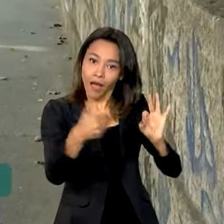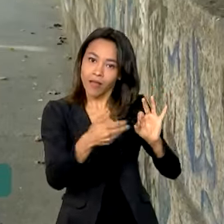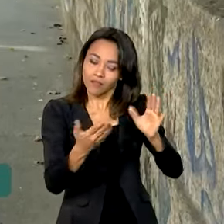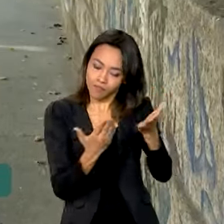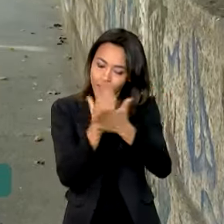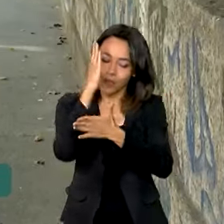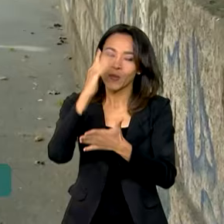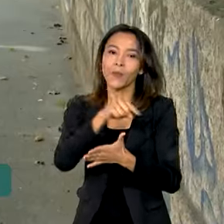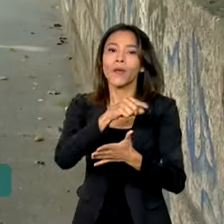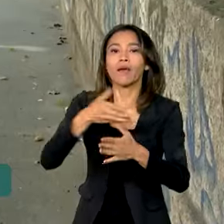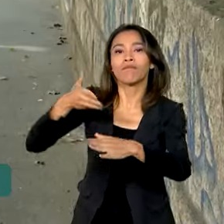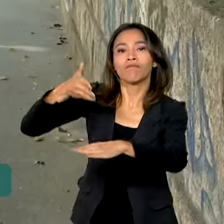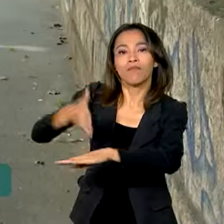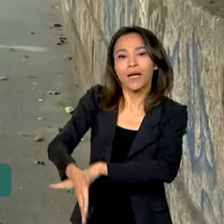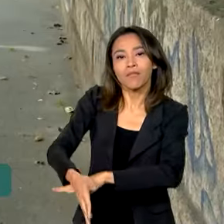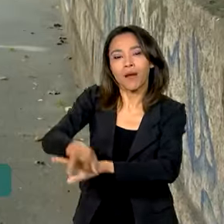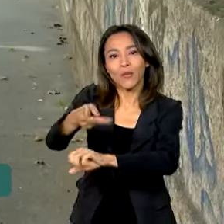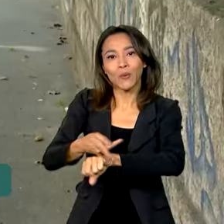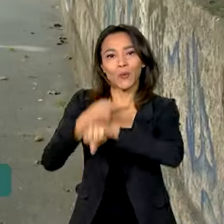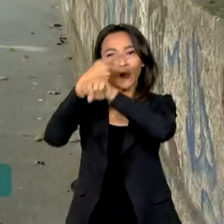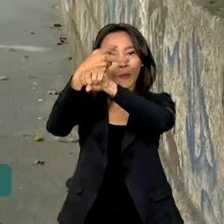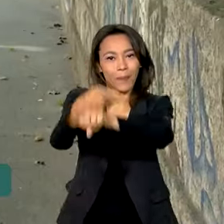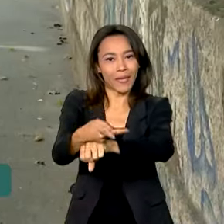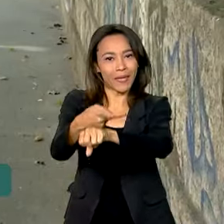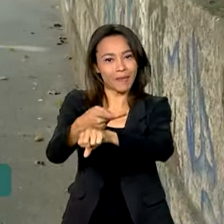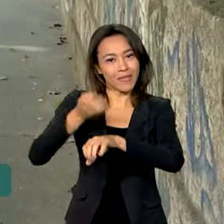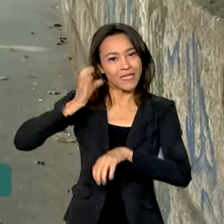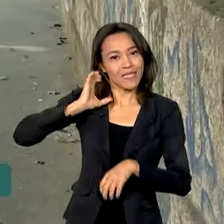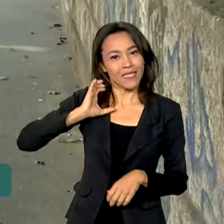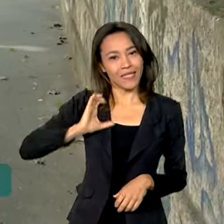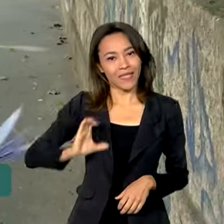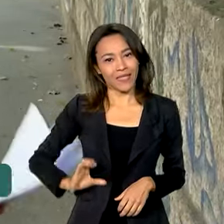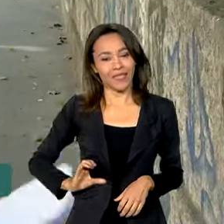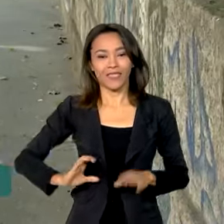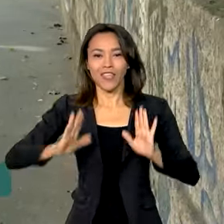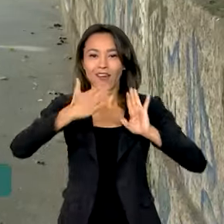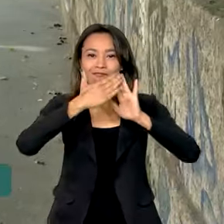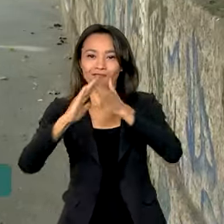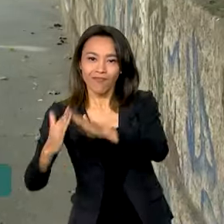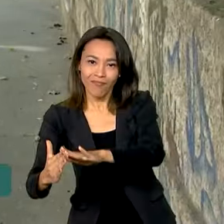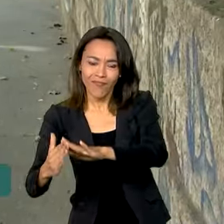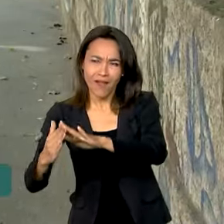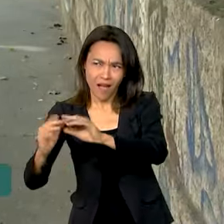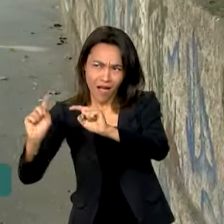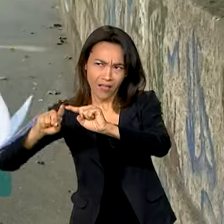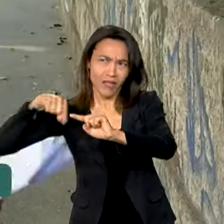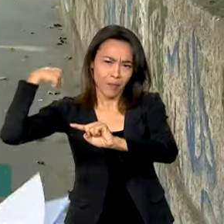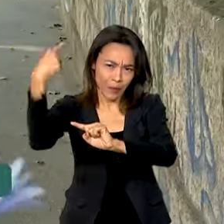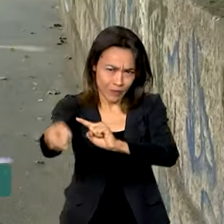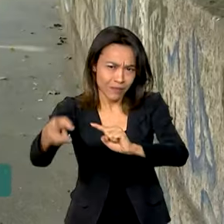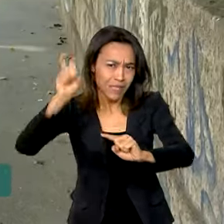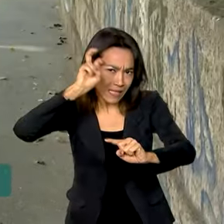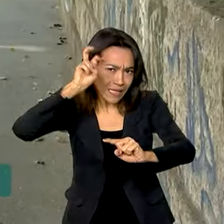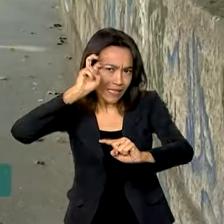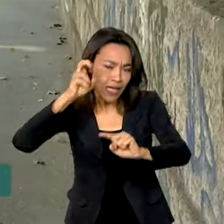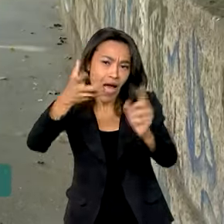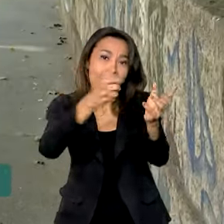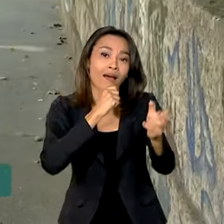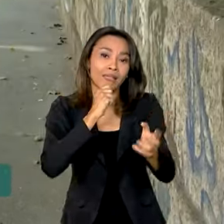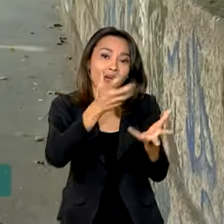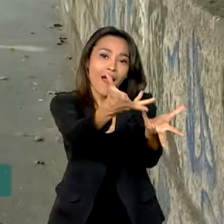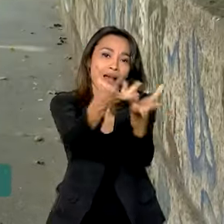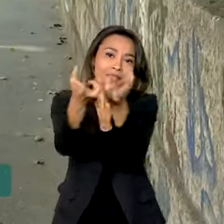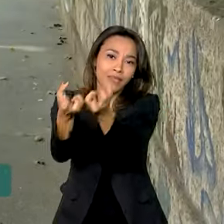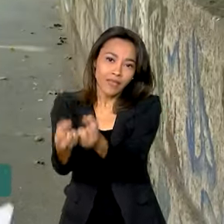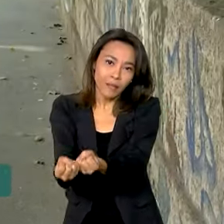habilitados a participar do prêmio Cidadania na Periferia. Até a próxima quinta-feira serão recebidos os